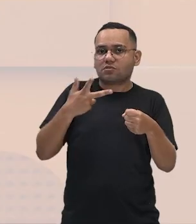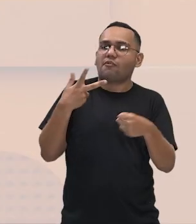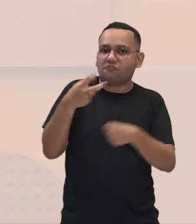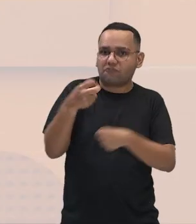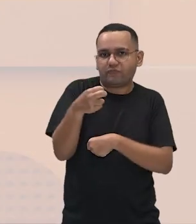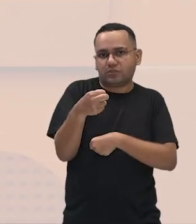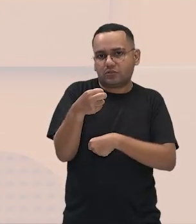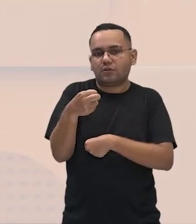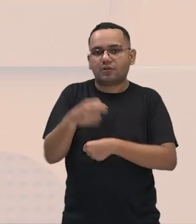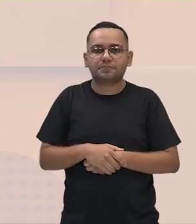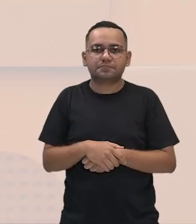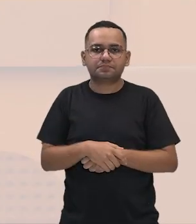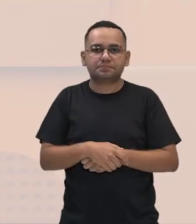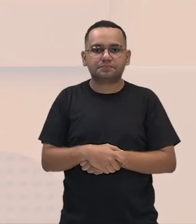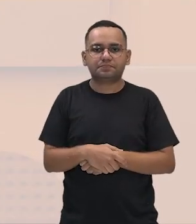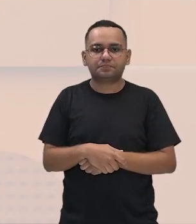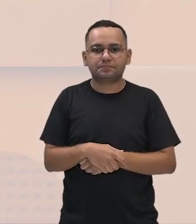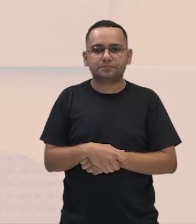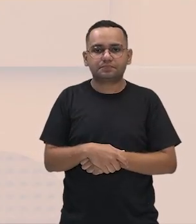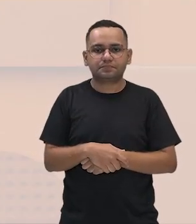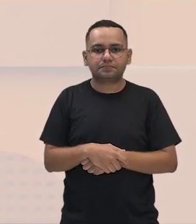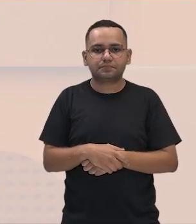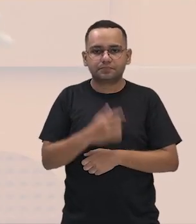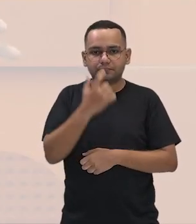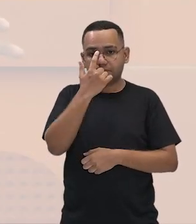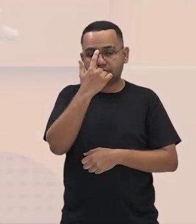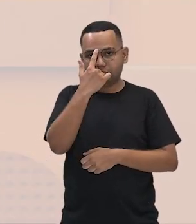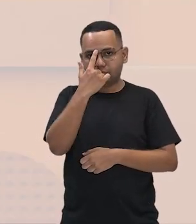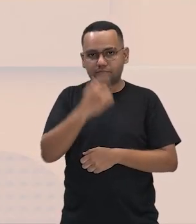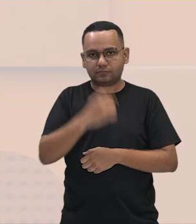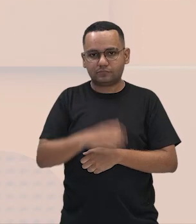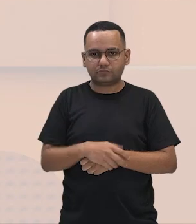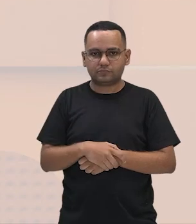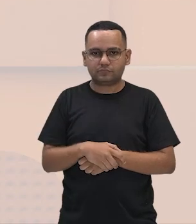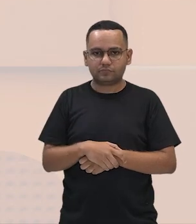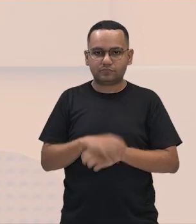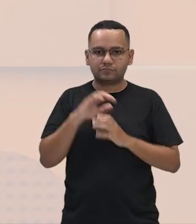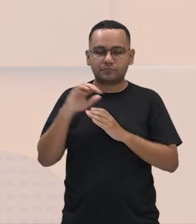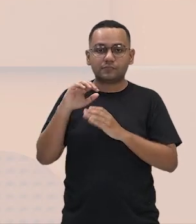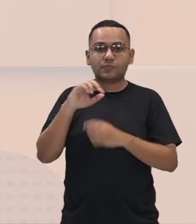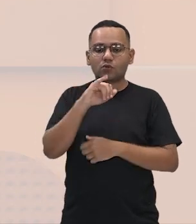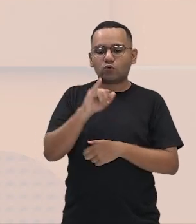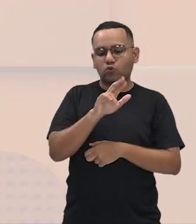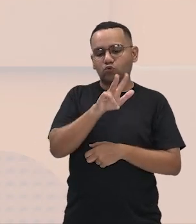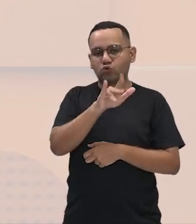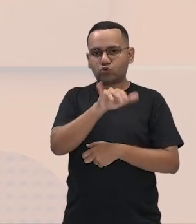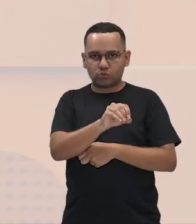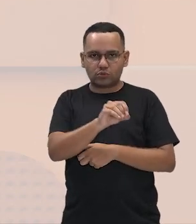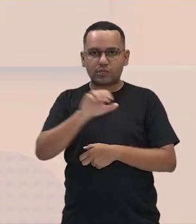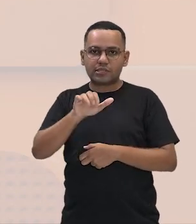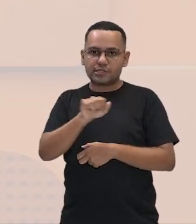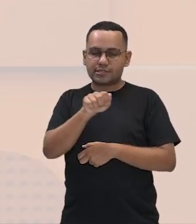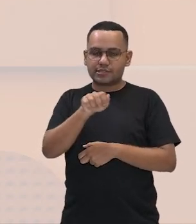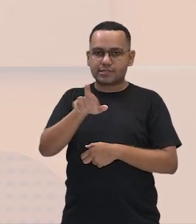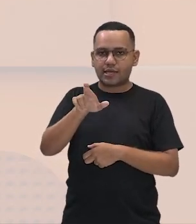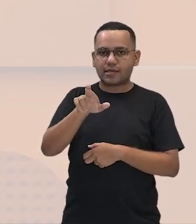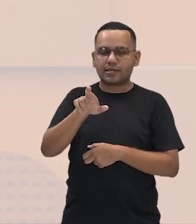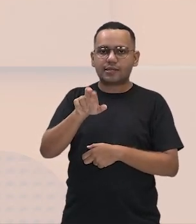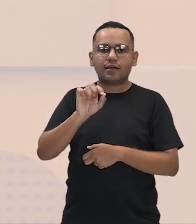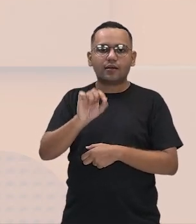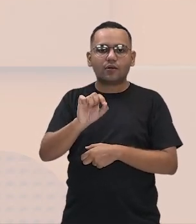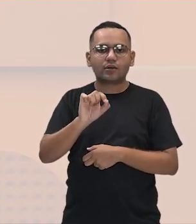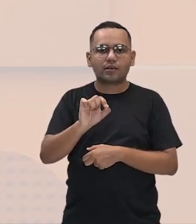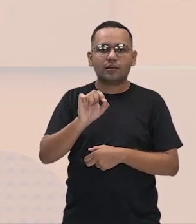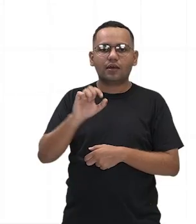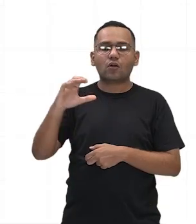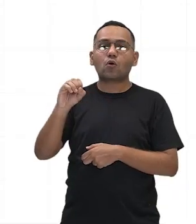.C. Certo? Muito bem. Então, Júlio César é aclamado, então, cunso, tribuno da